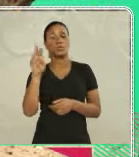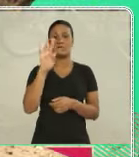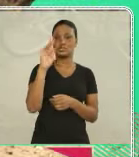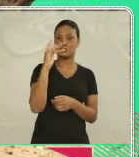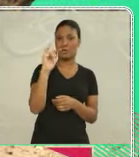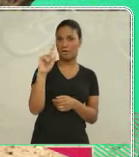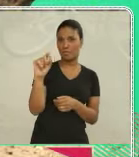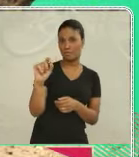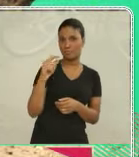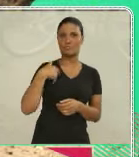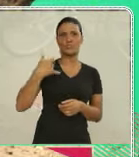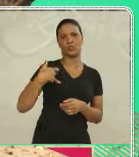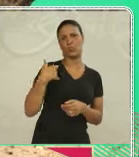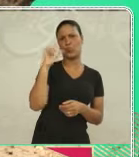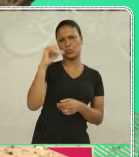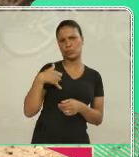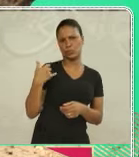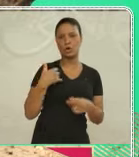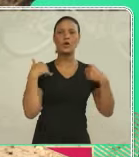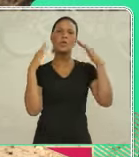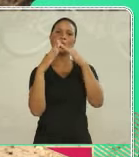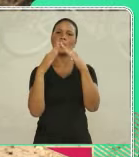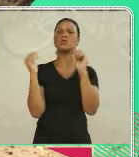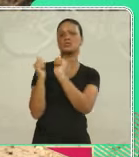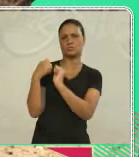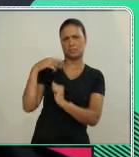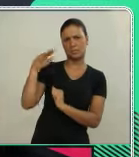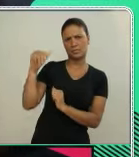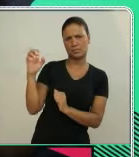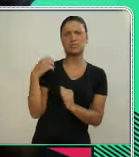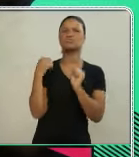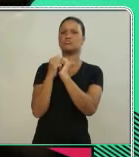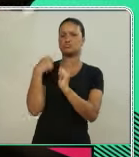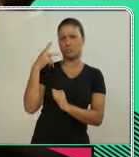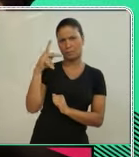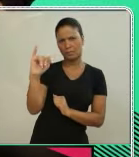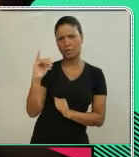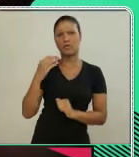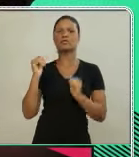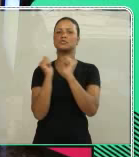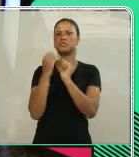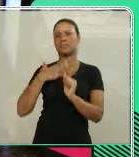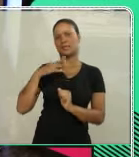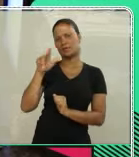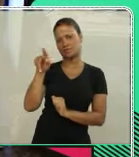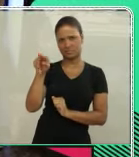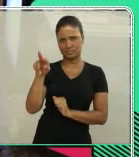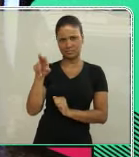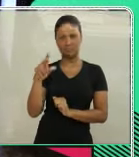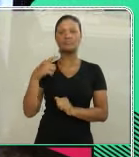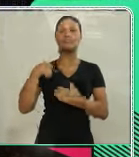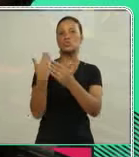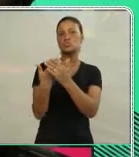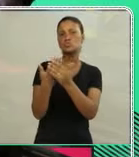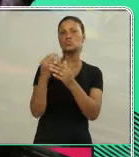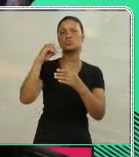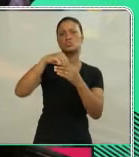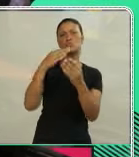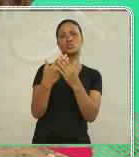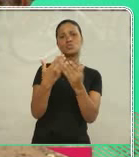eu sou o Tiago, tenho oito anos, moro com a minha mãe, com meu pai e com minha irmã.